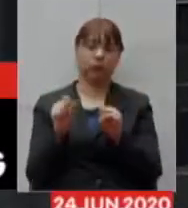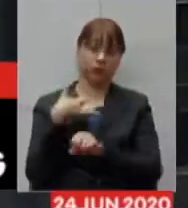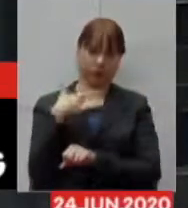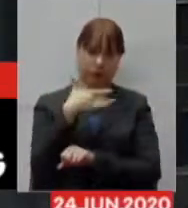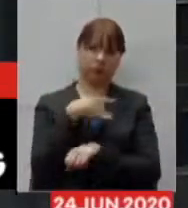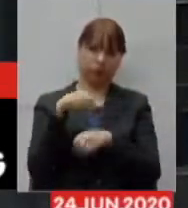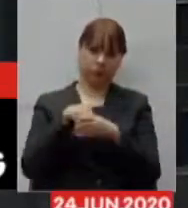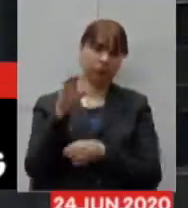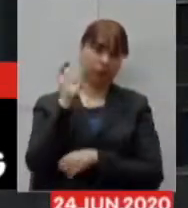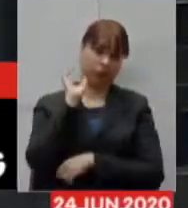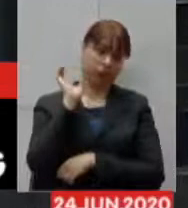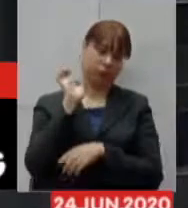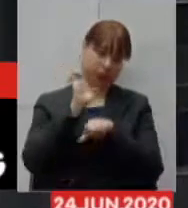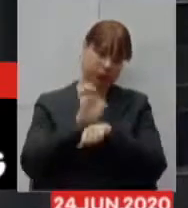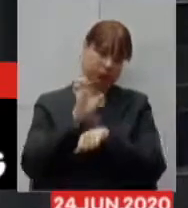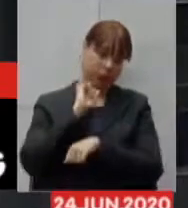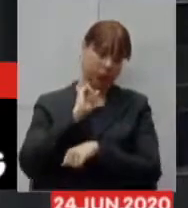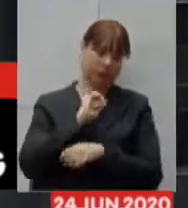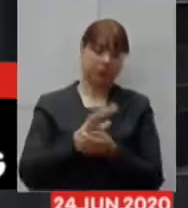Nesse momento,